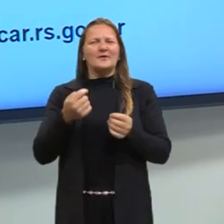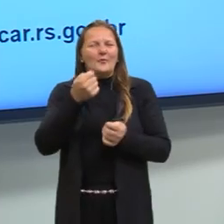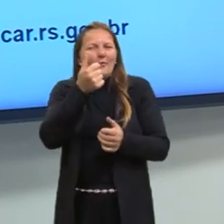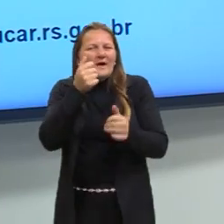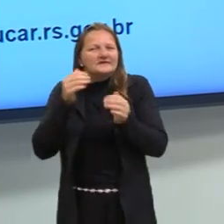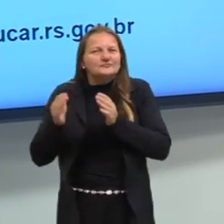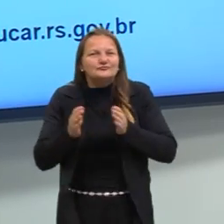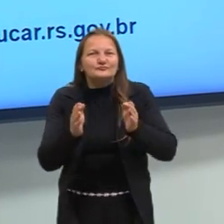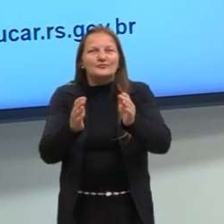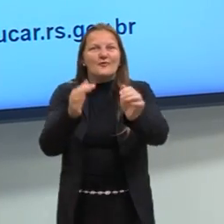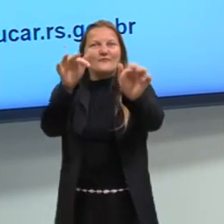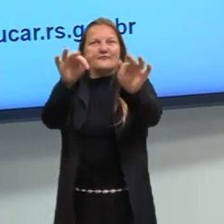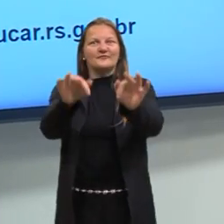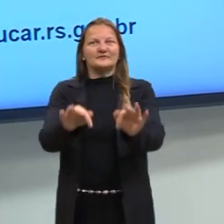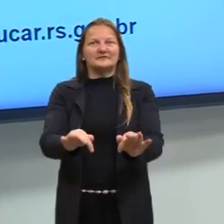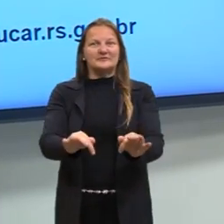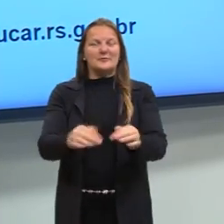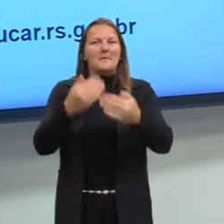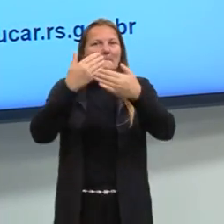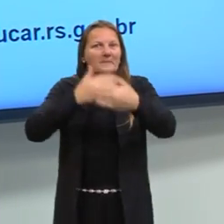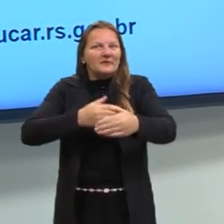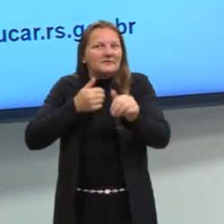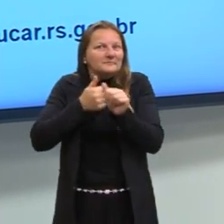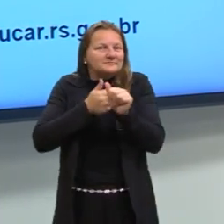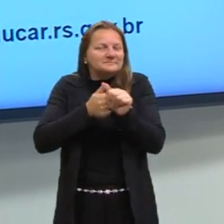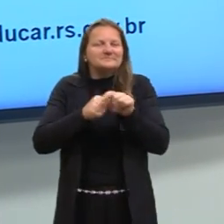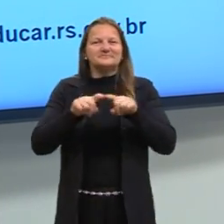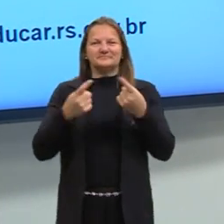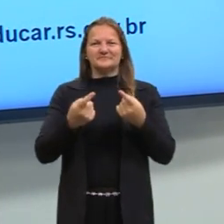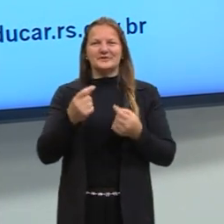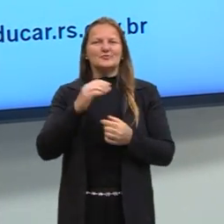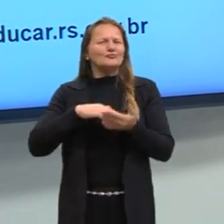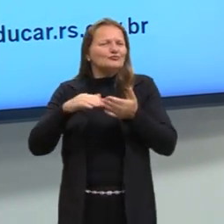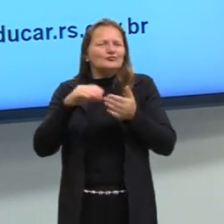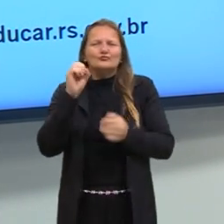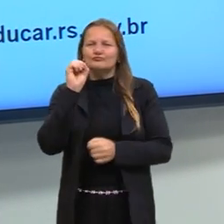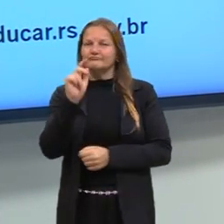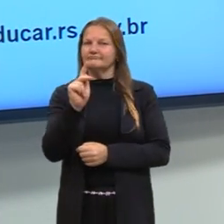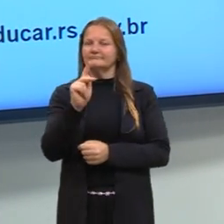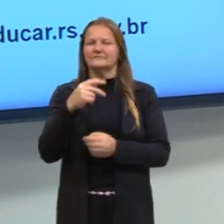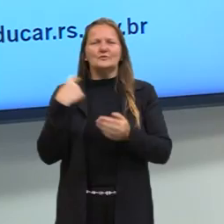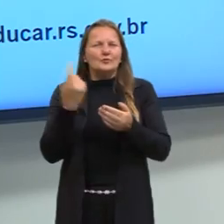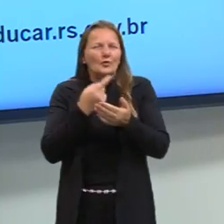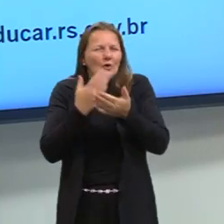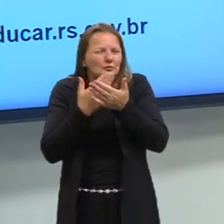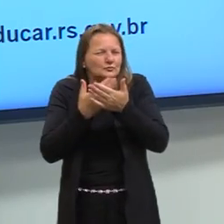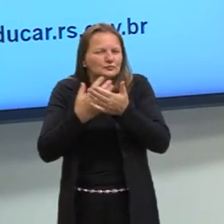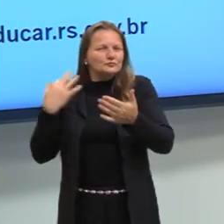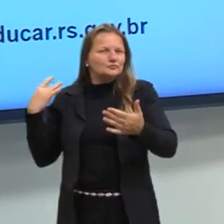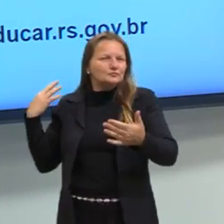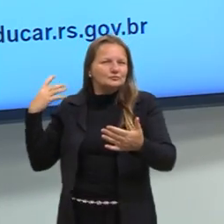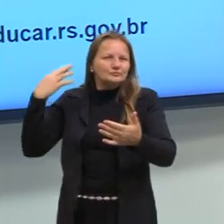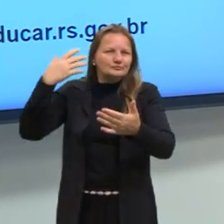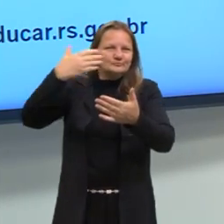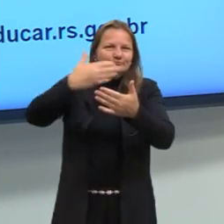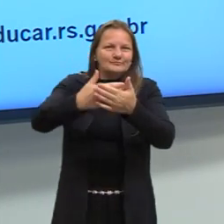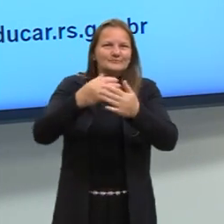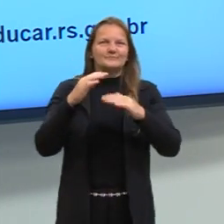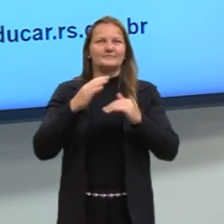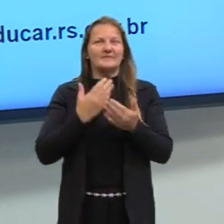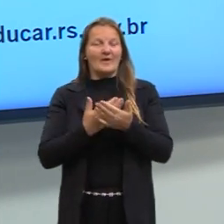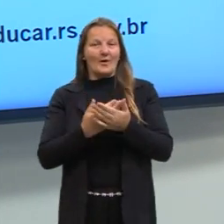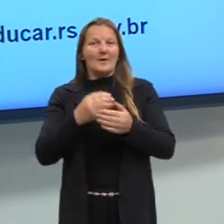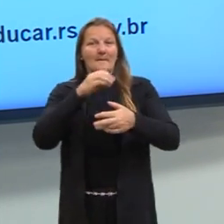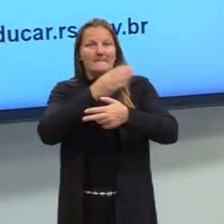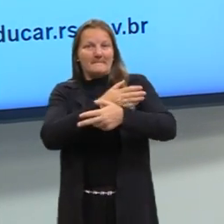aí para o finalzinho, né? A prova chegando, mas vai dar tudo certo. Nós estudamos bastante ao longo das nossas aulas do pré